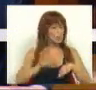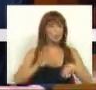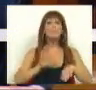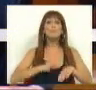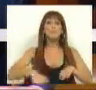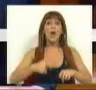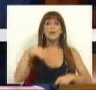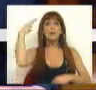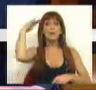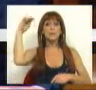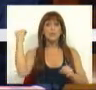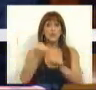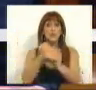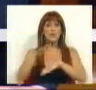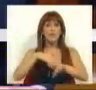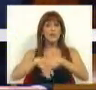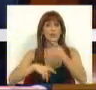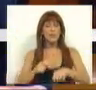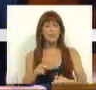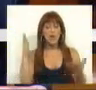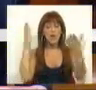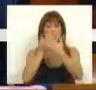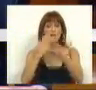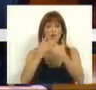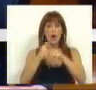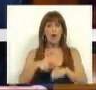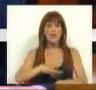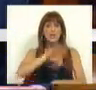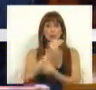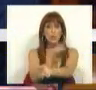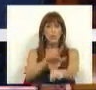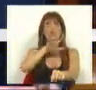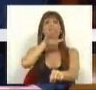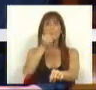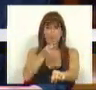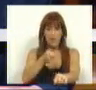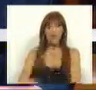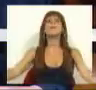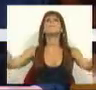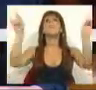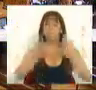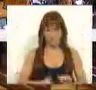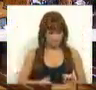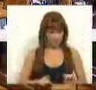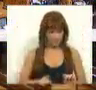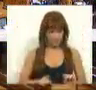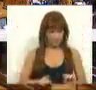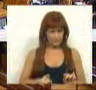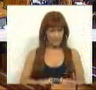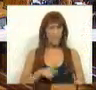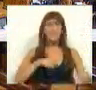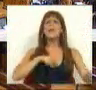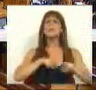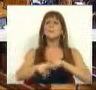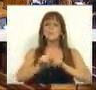trabalho dos professores, das escolas, dos alunos e das famílias. Mas também das